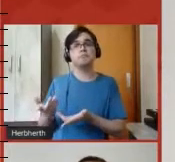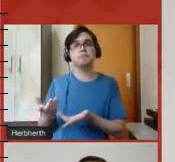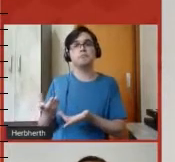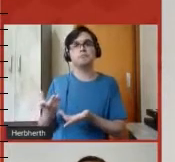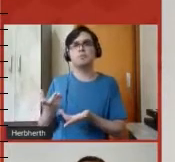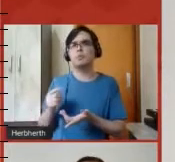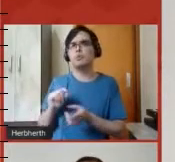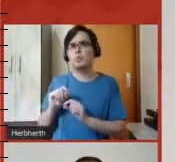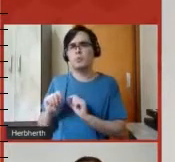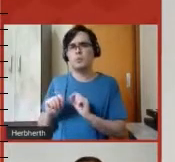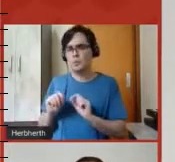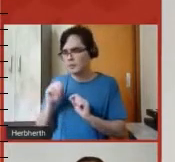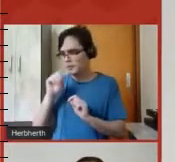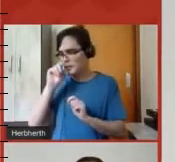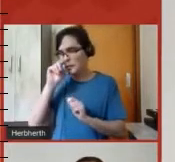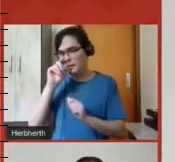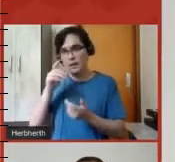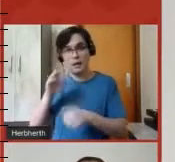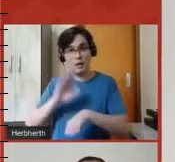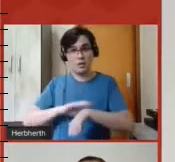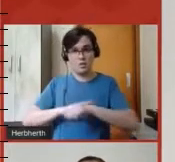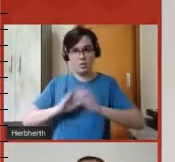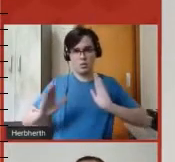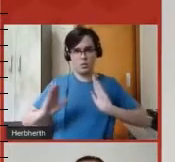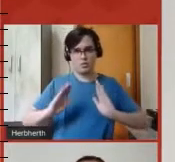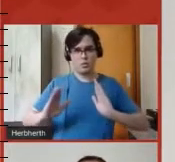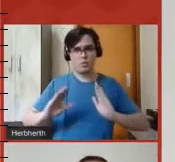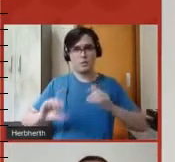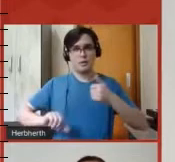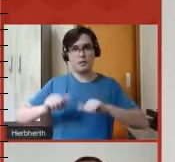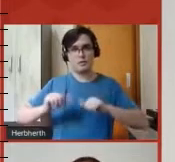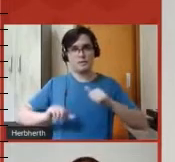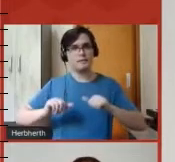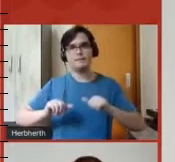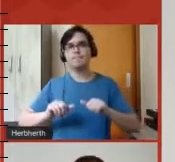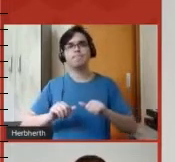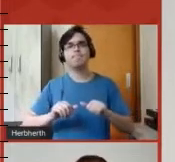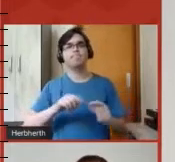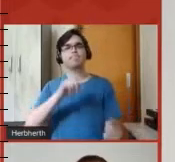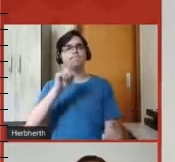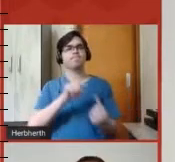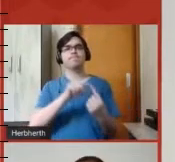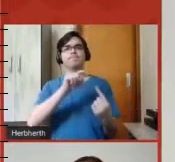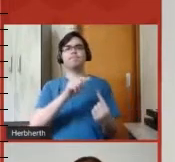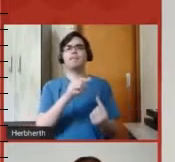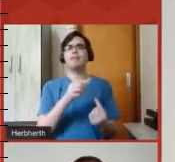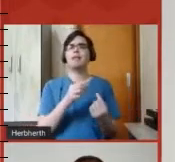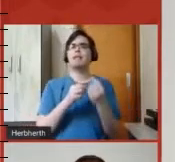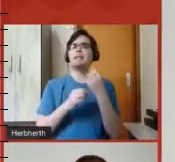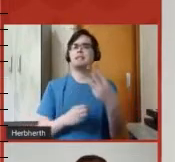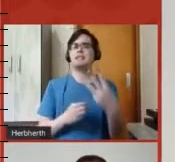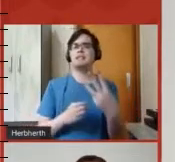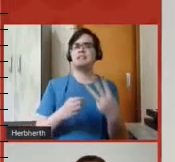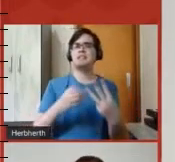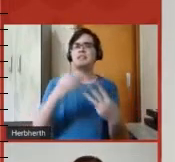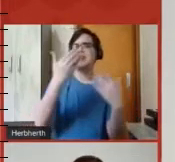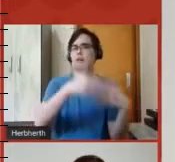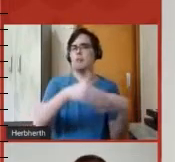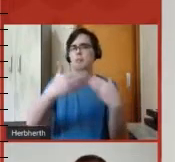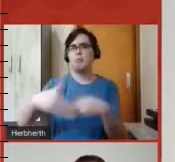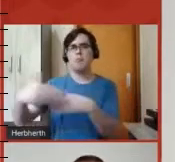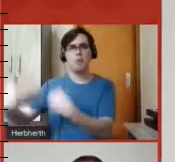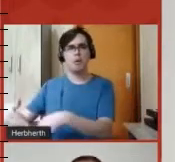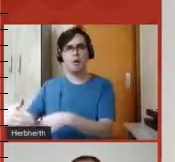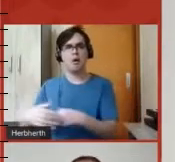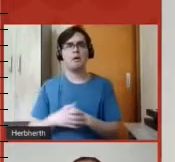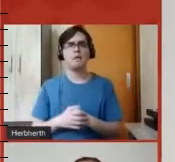tendência de que os momentos de avaliação, eles aconteçam de maneira muito pontual. São três provas, talvez uma atividade